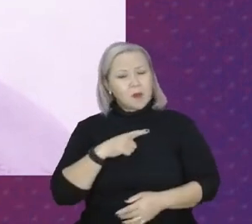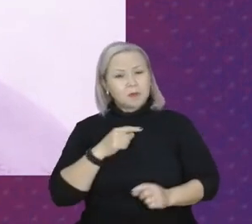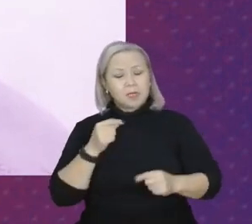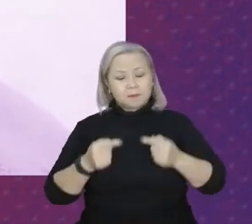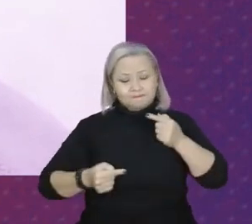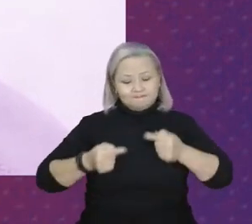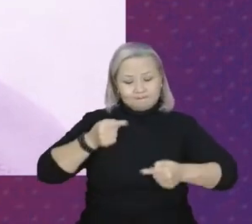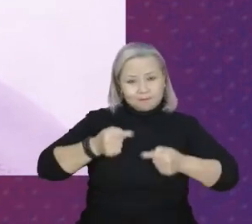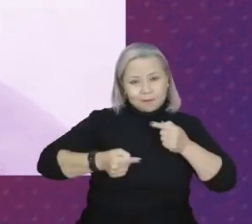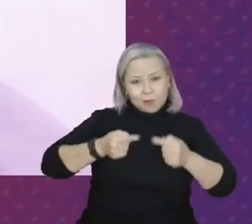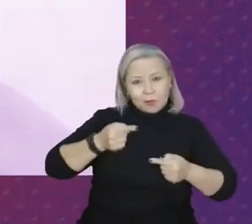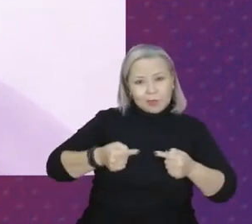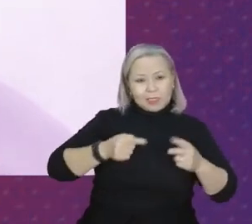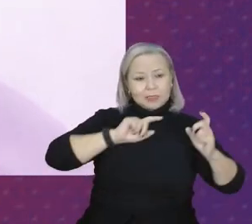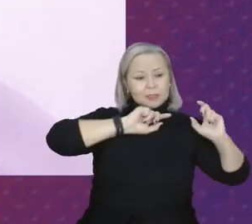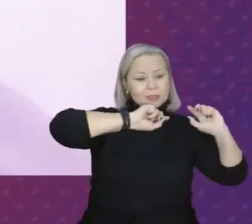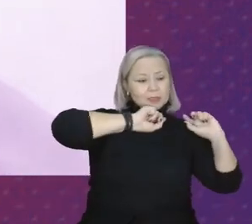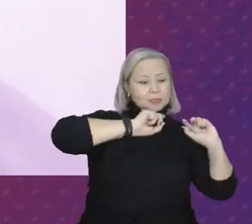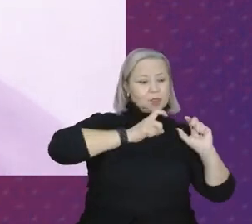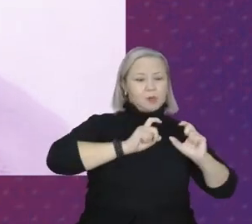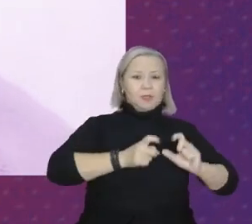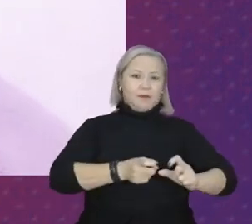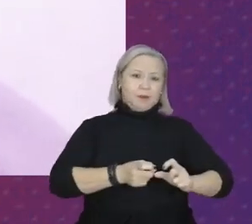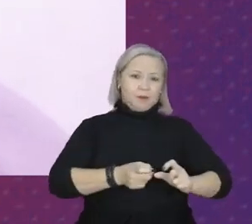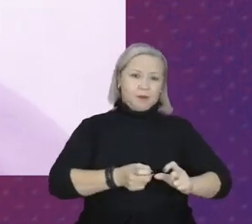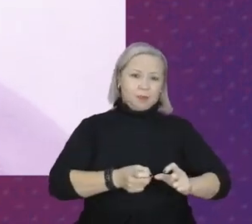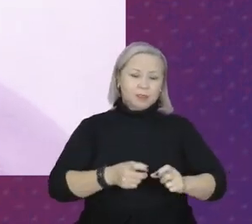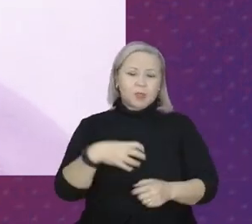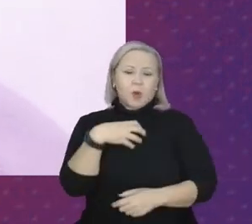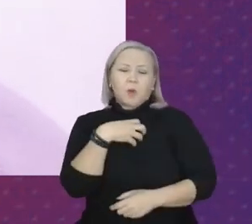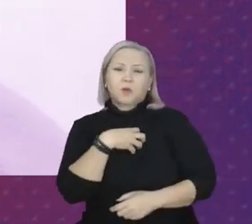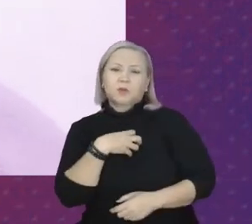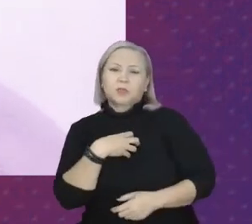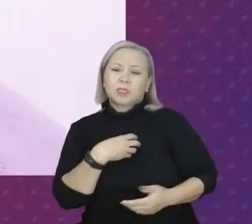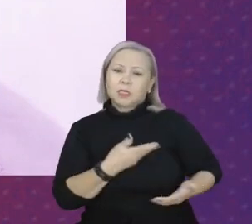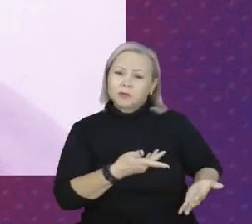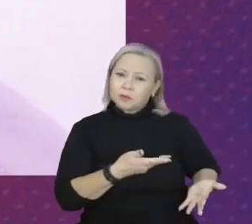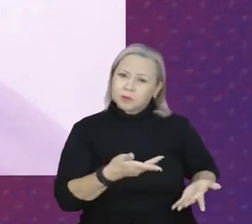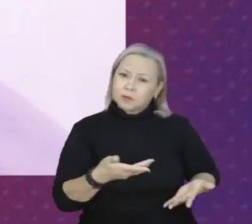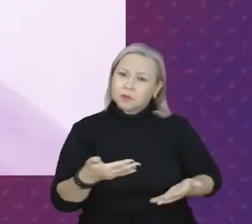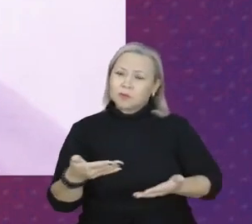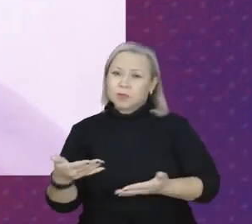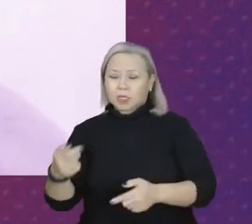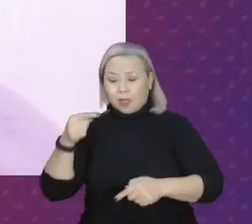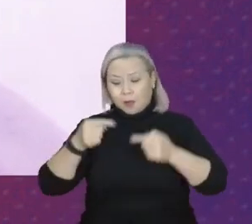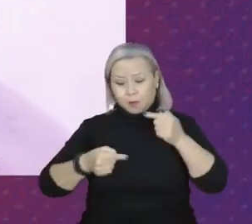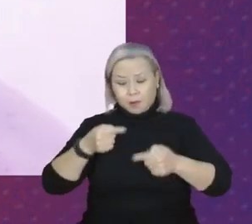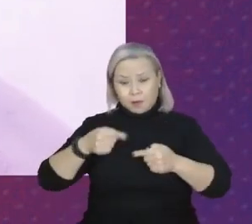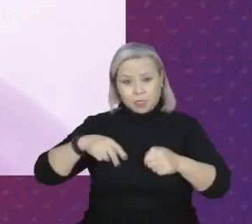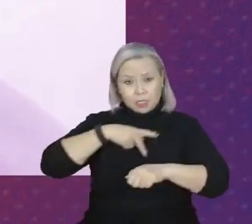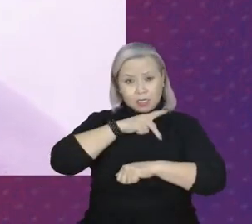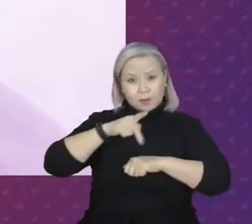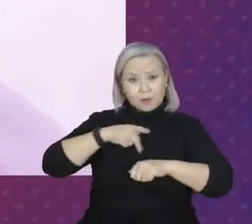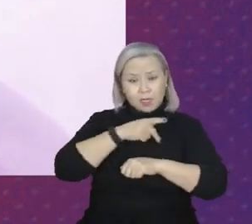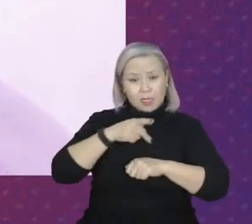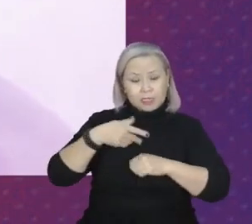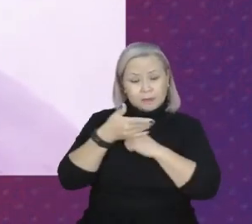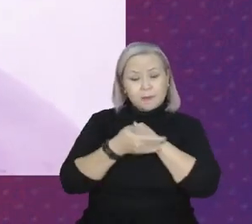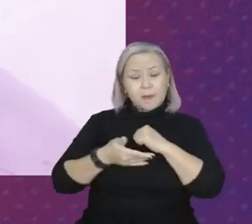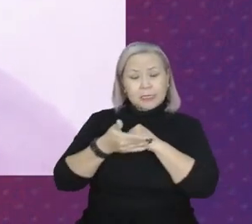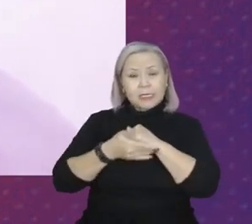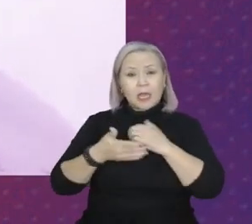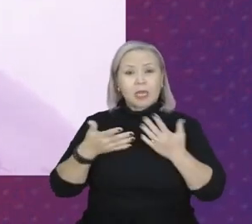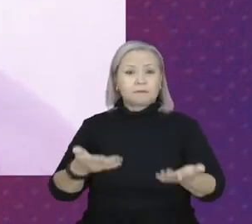política conservadora, uma forma de conduzir a política desse país com base